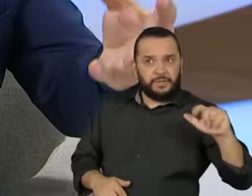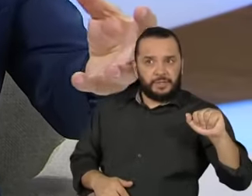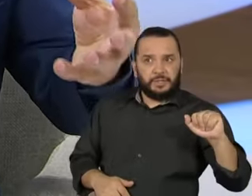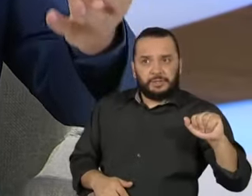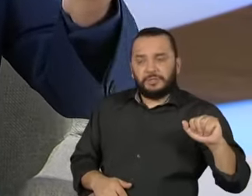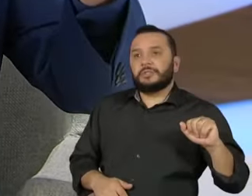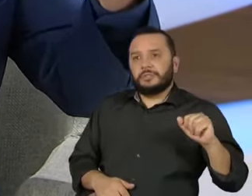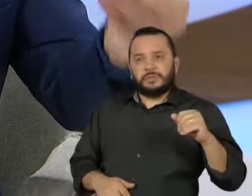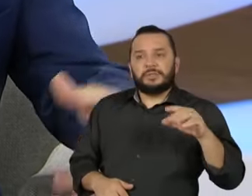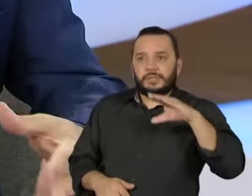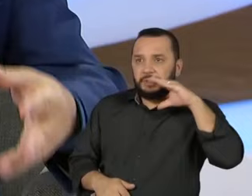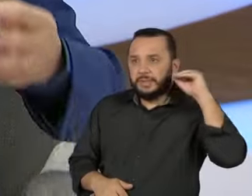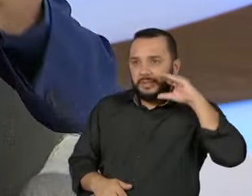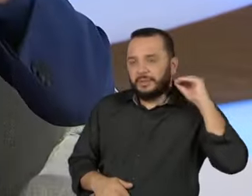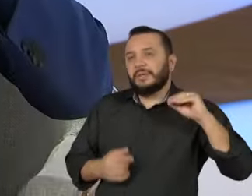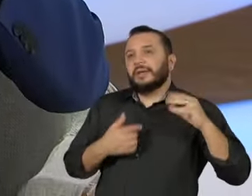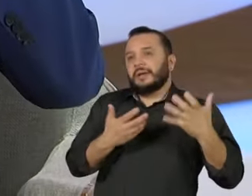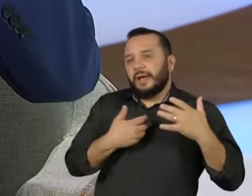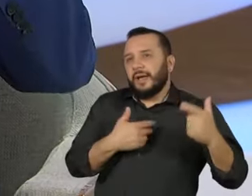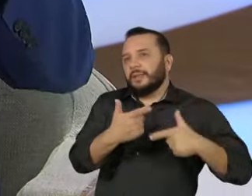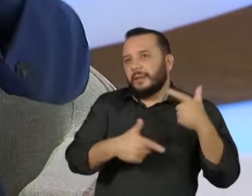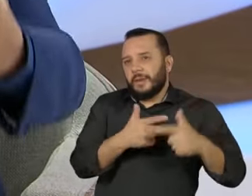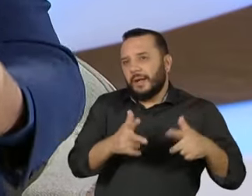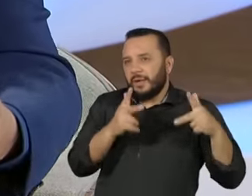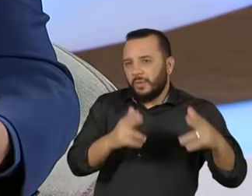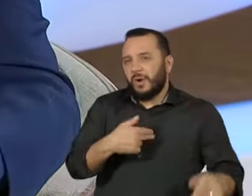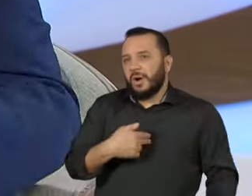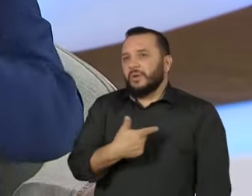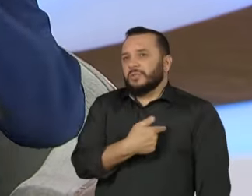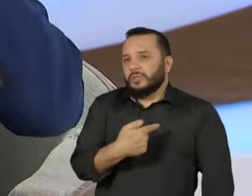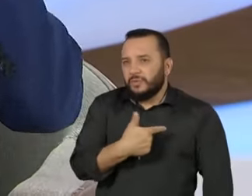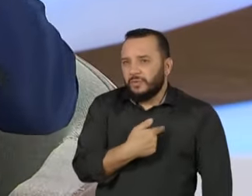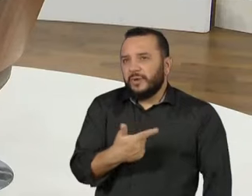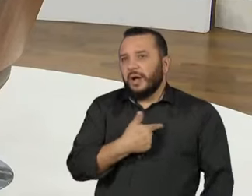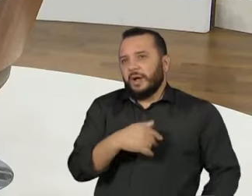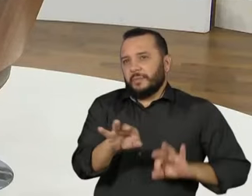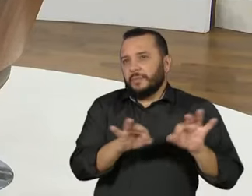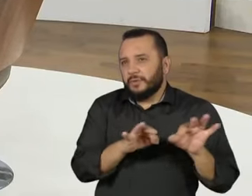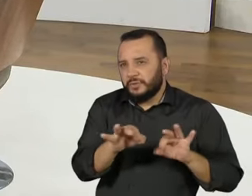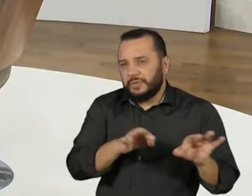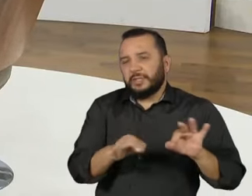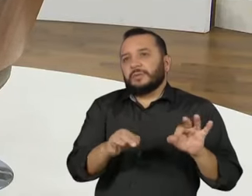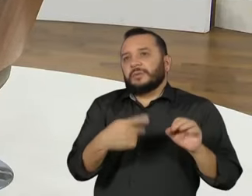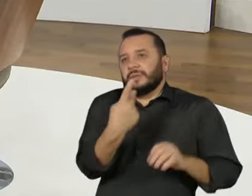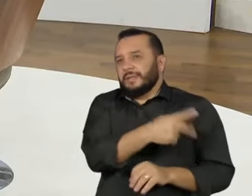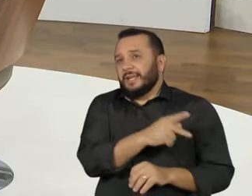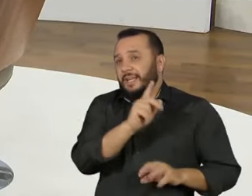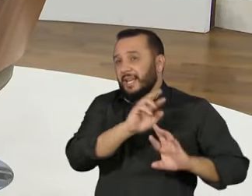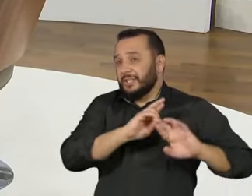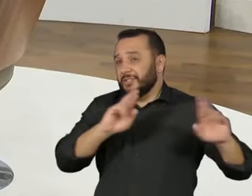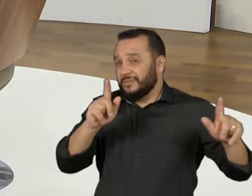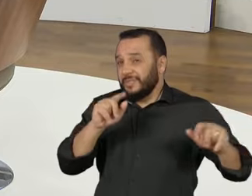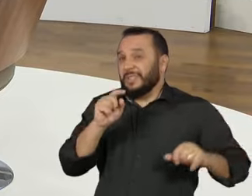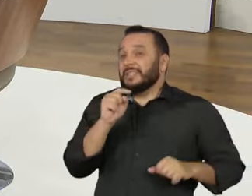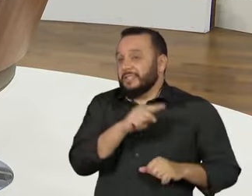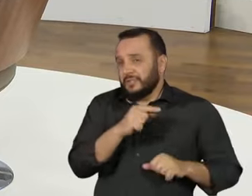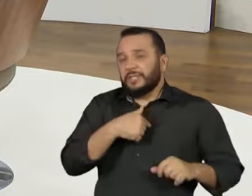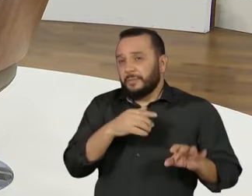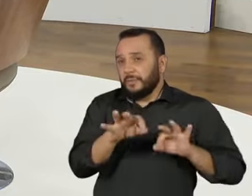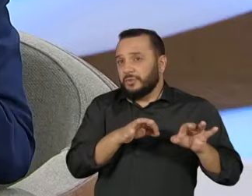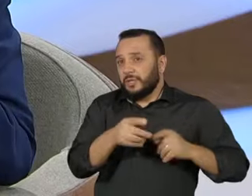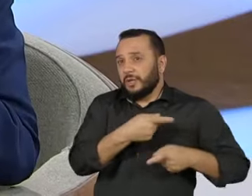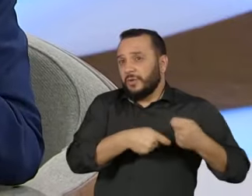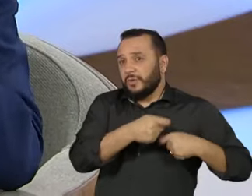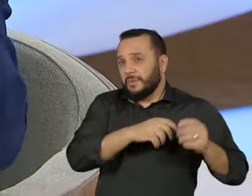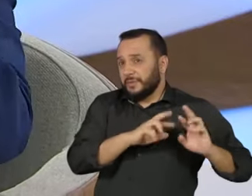trabalhismo getulista. É um programa econômico diferente. Eu respeito e acho que ele está resiliente na posição dele, inclusive.